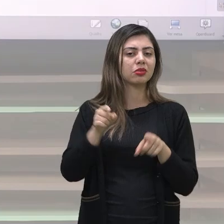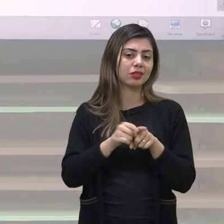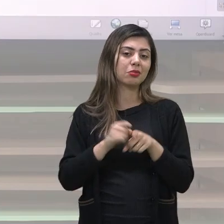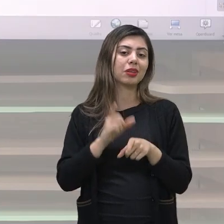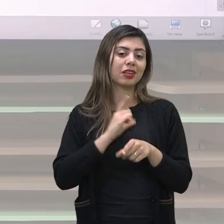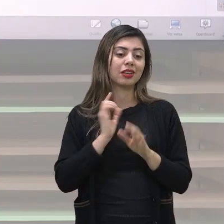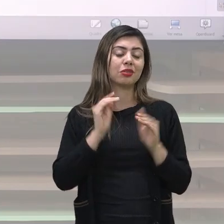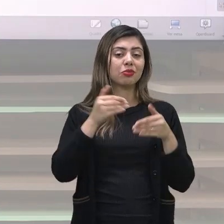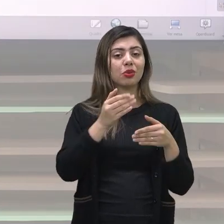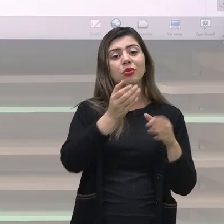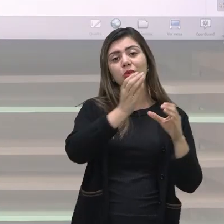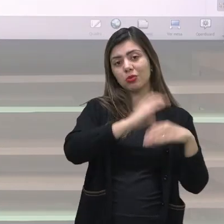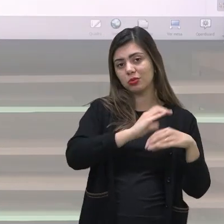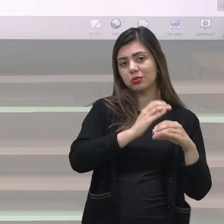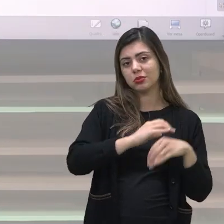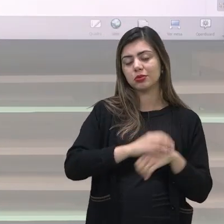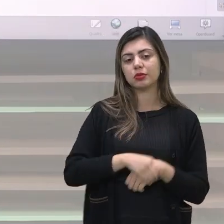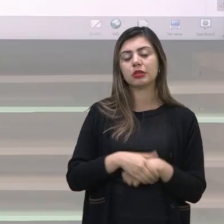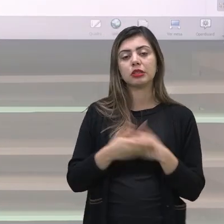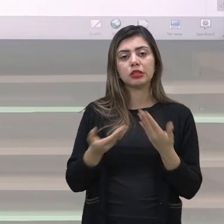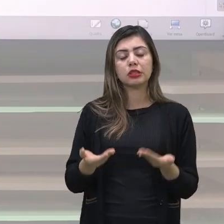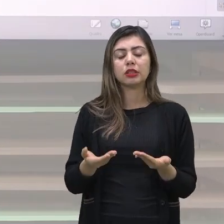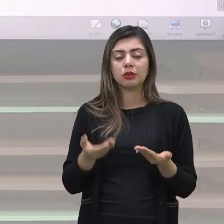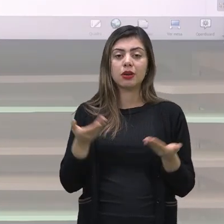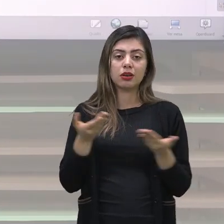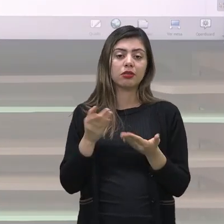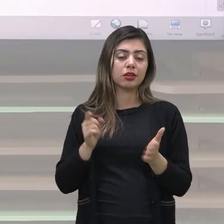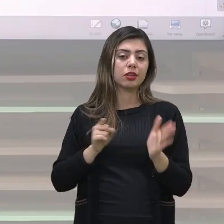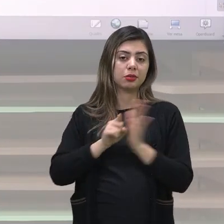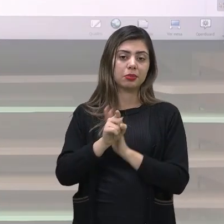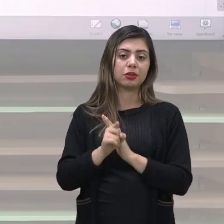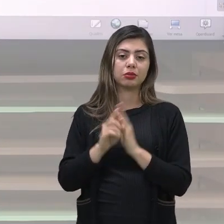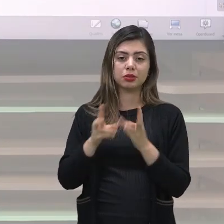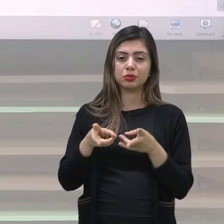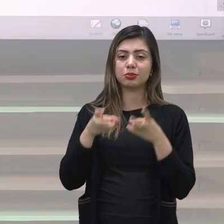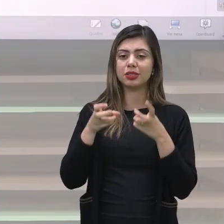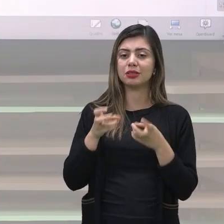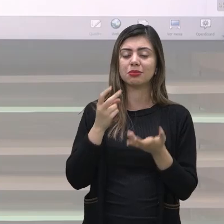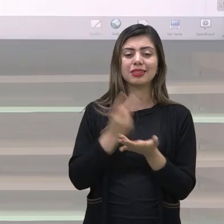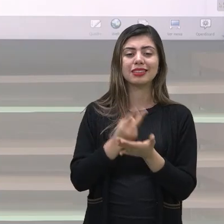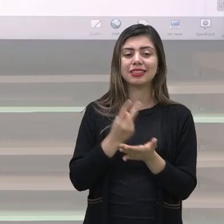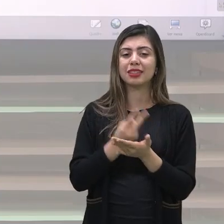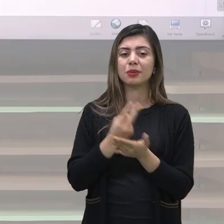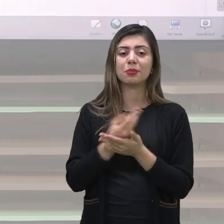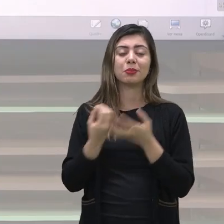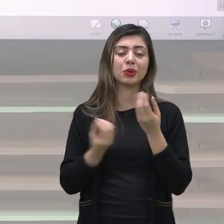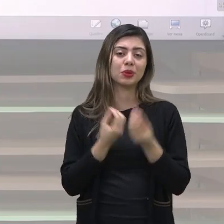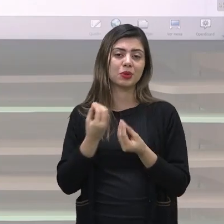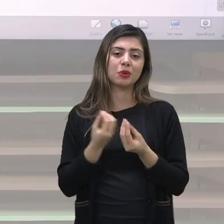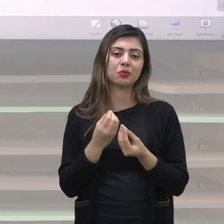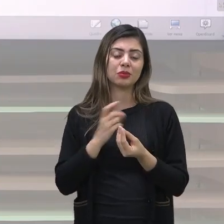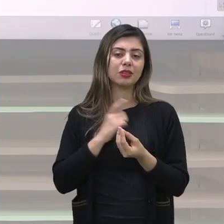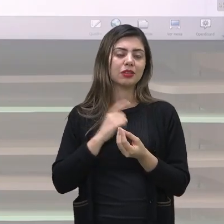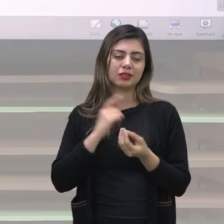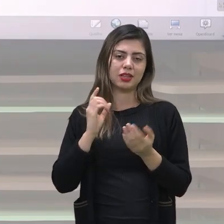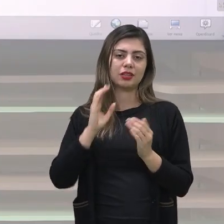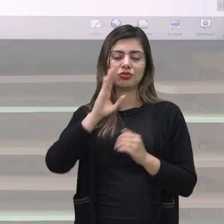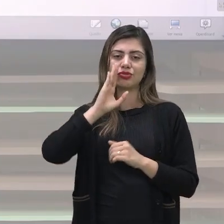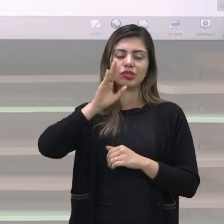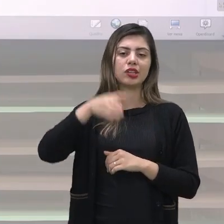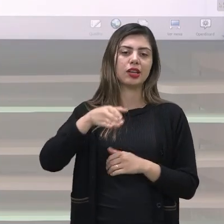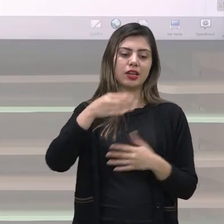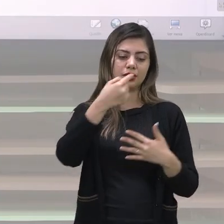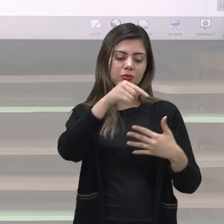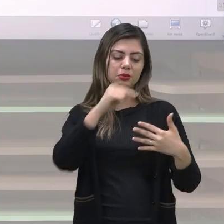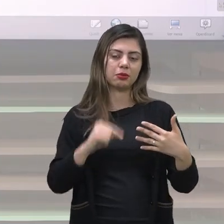voltadas para concurso público e esse tipo de questão elas sempre serão na forma objetiva ou